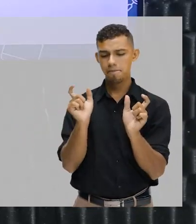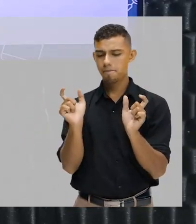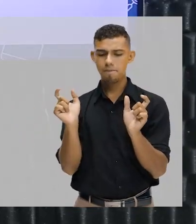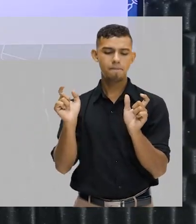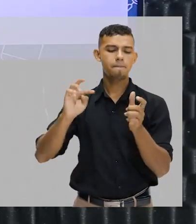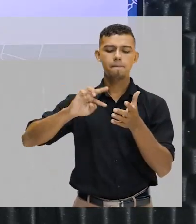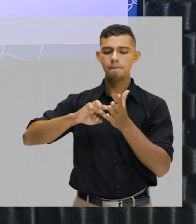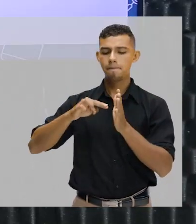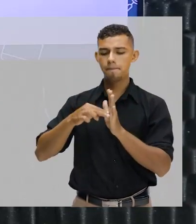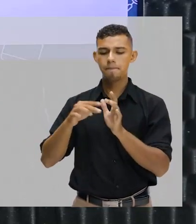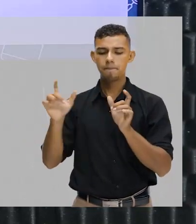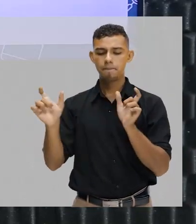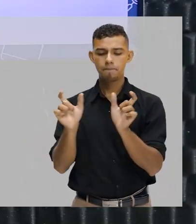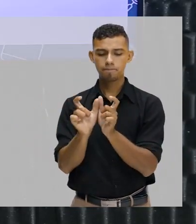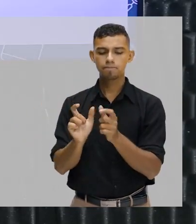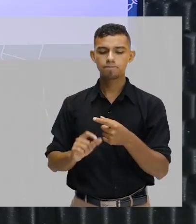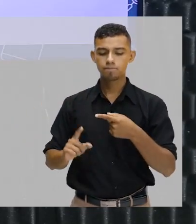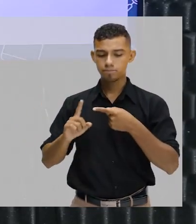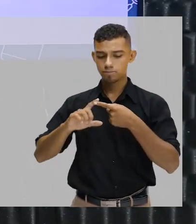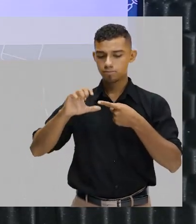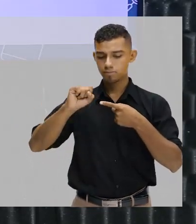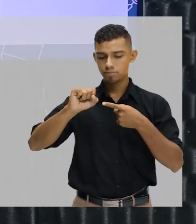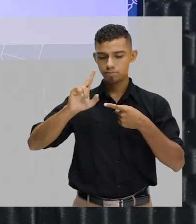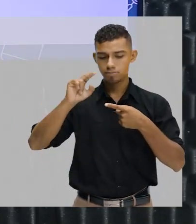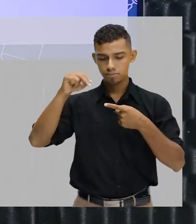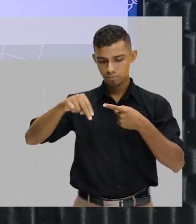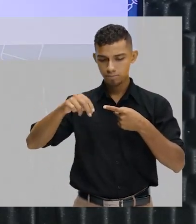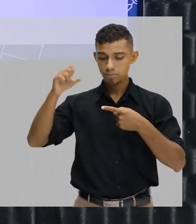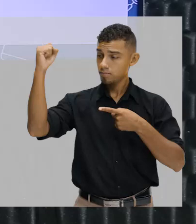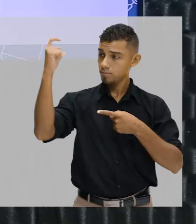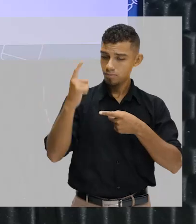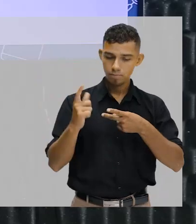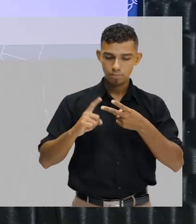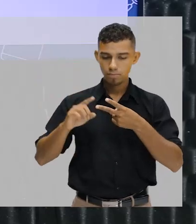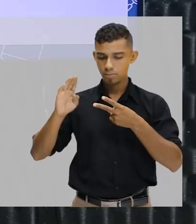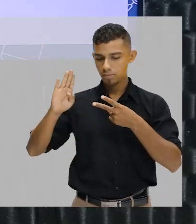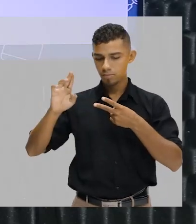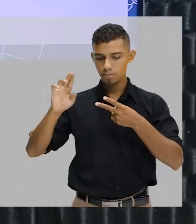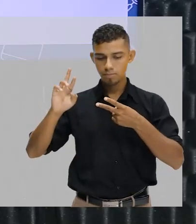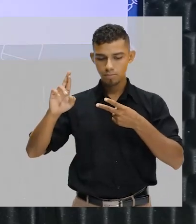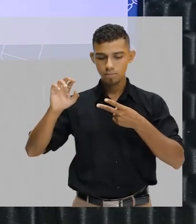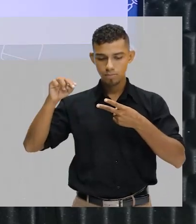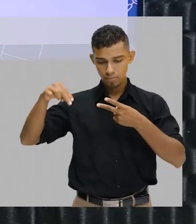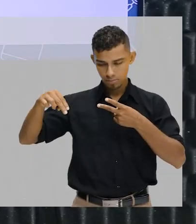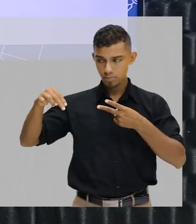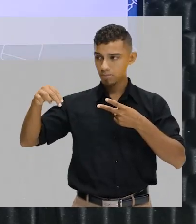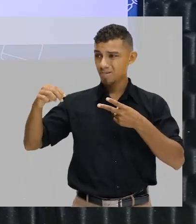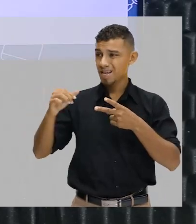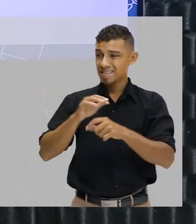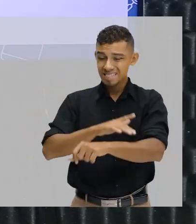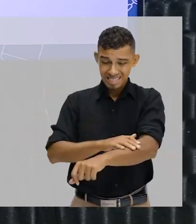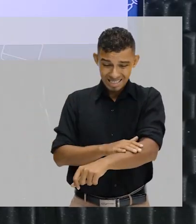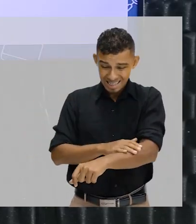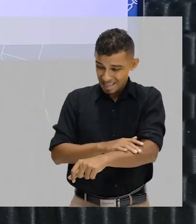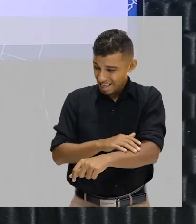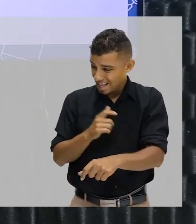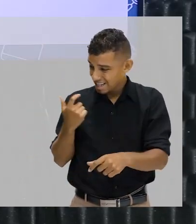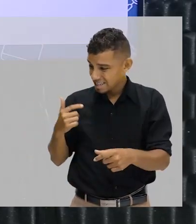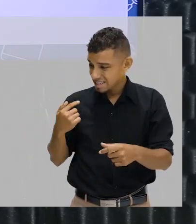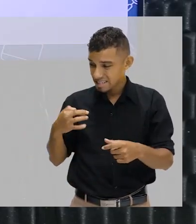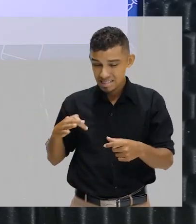compostas. Sun, sol, burn, queimadura. Sun, burn é a